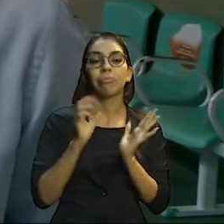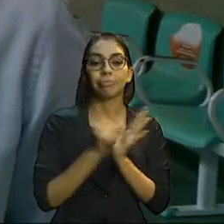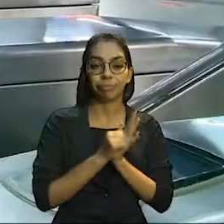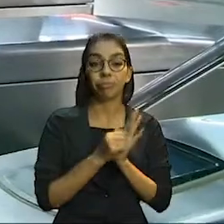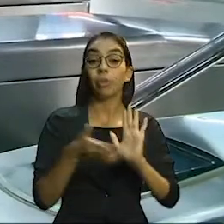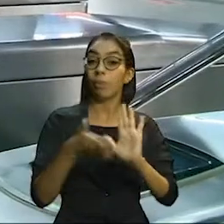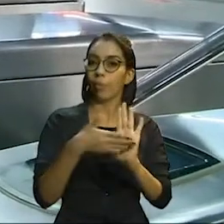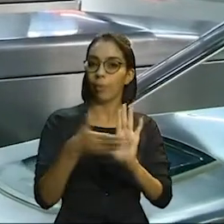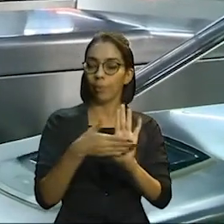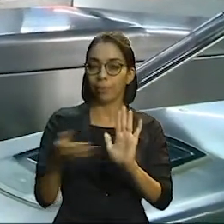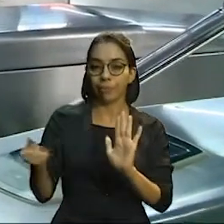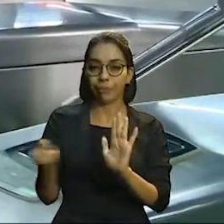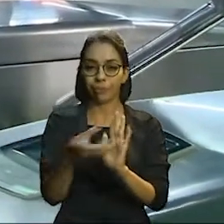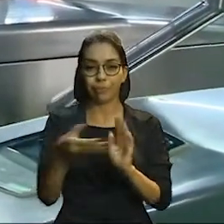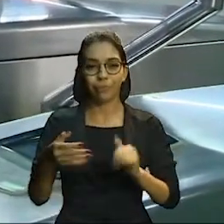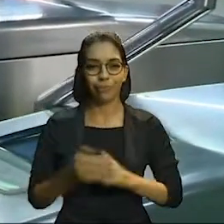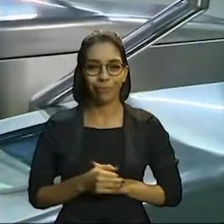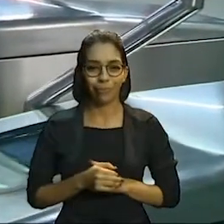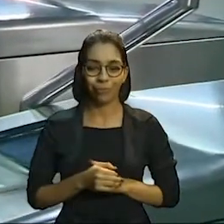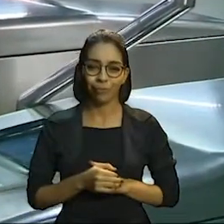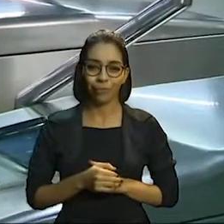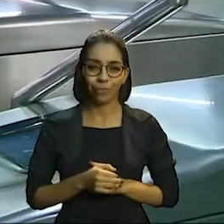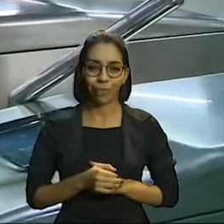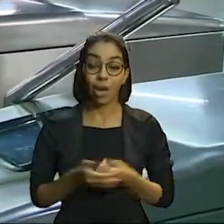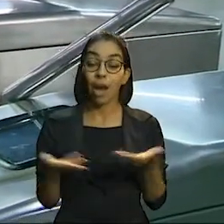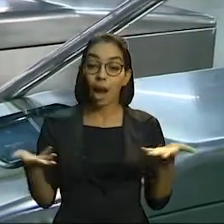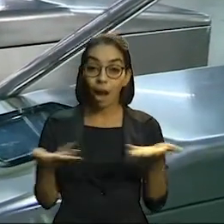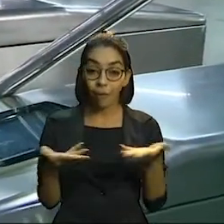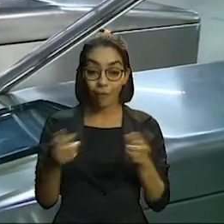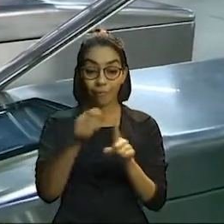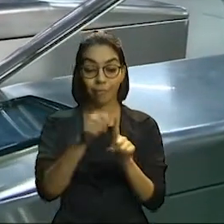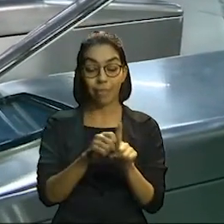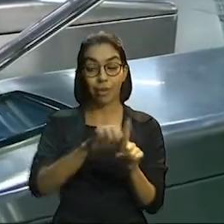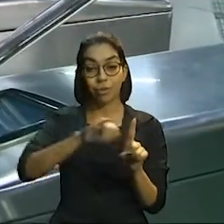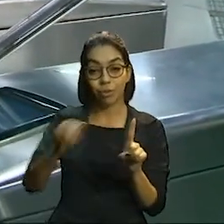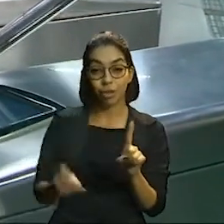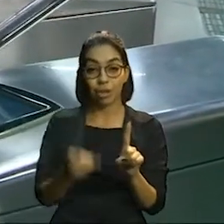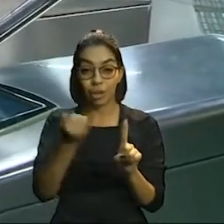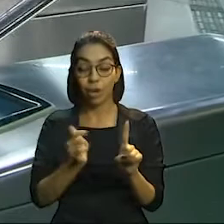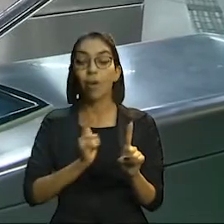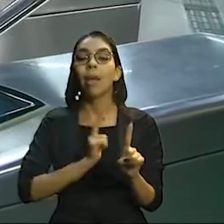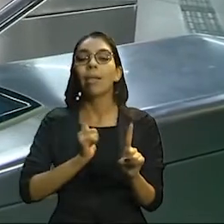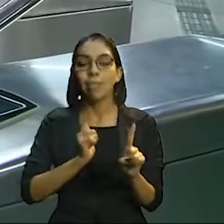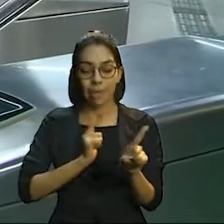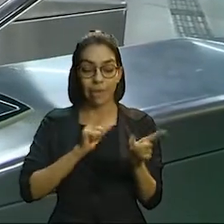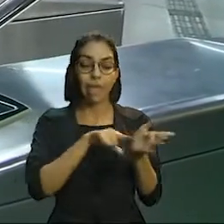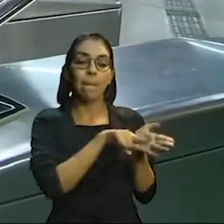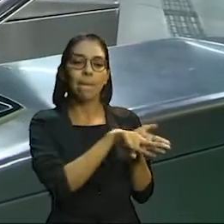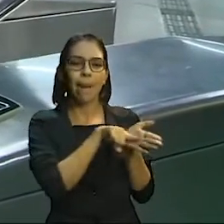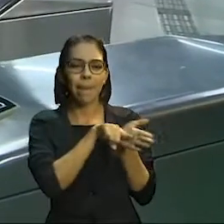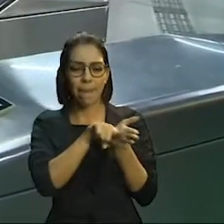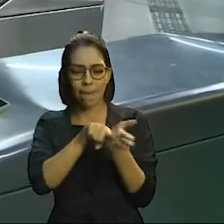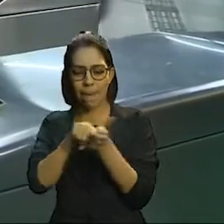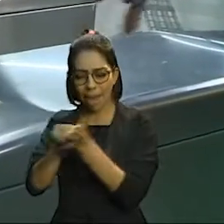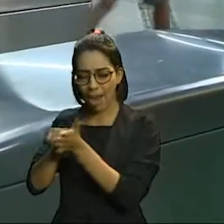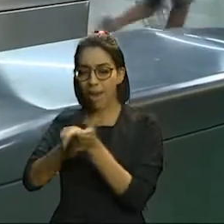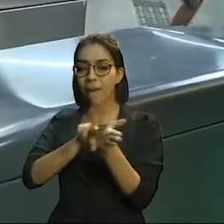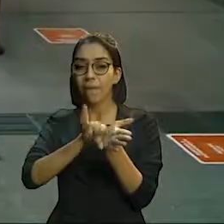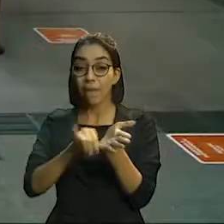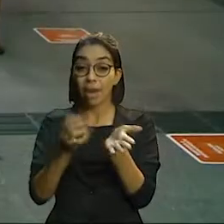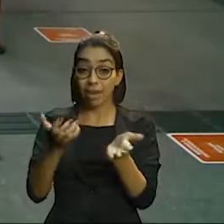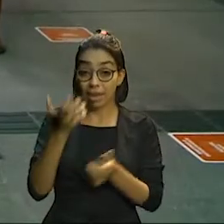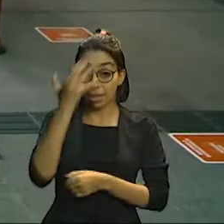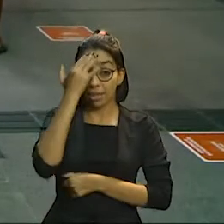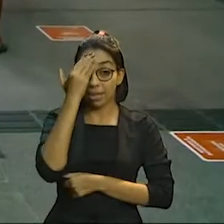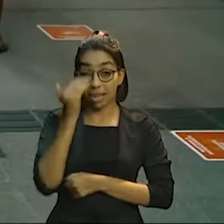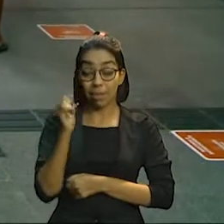propostas. Durante toda a primeira quinzena de janeiro, pesquisadores do Metrofor estarão nas estações da linha sul,